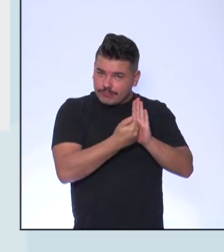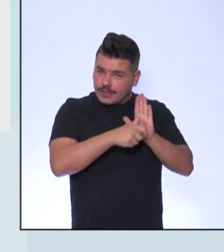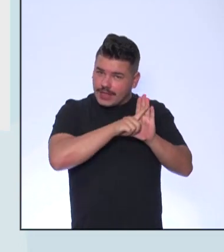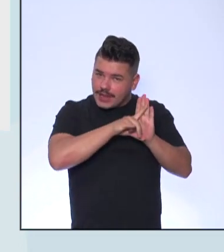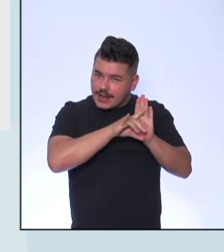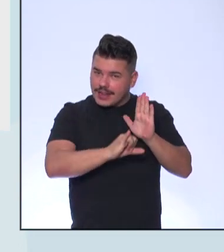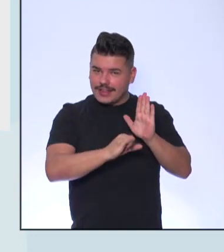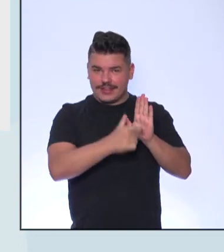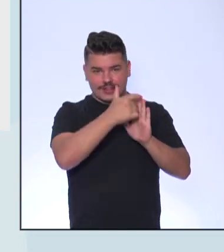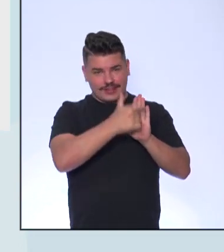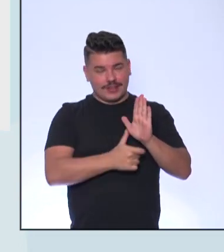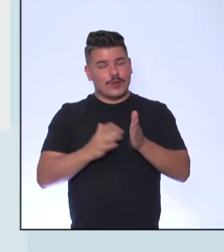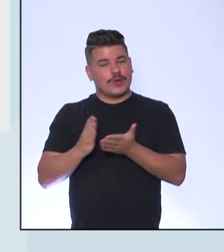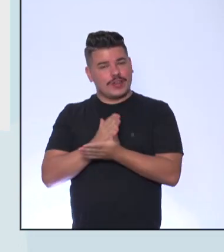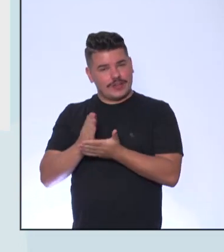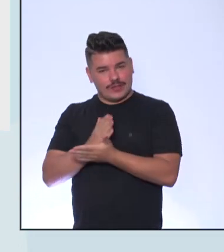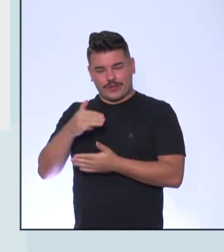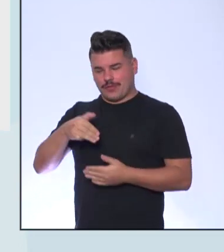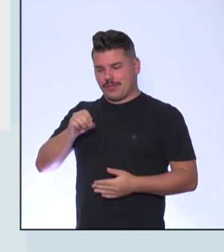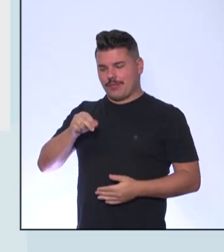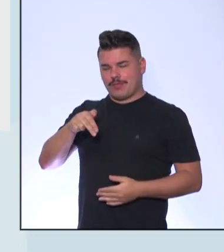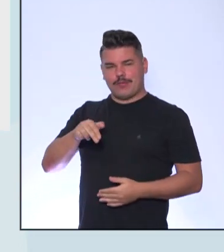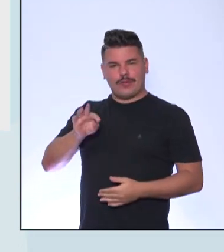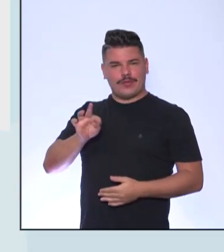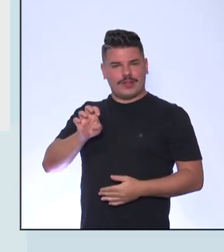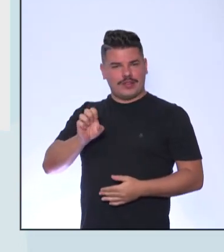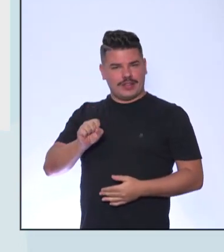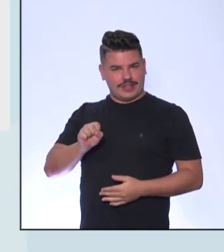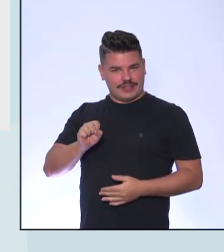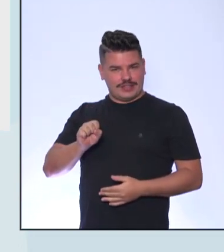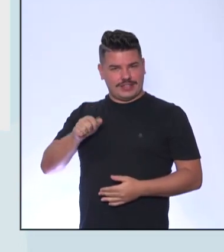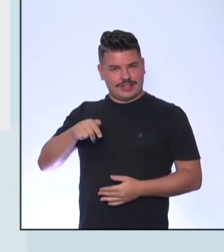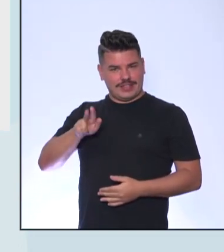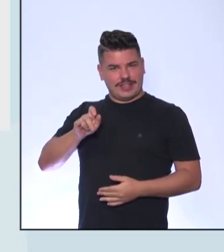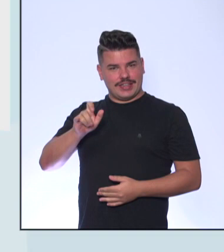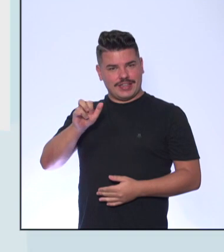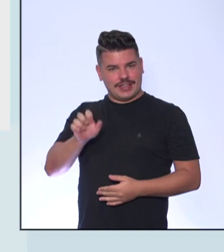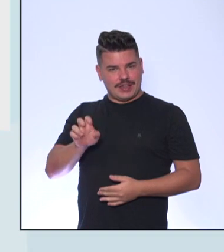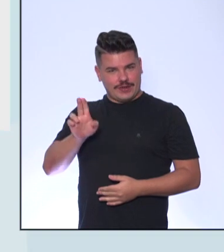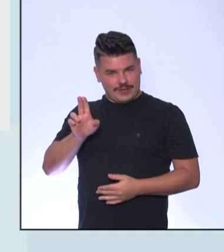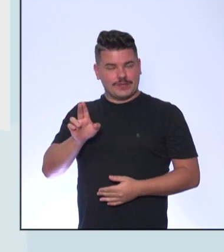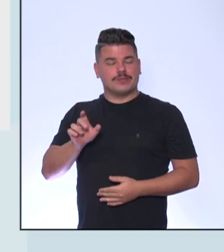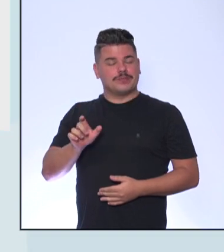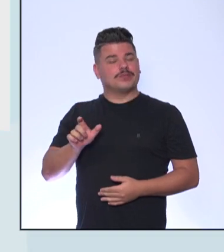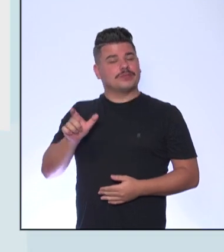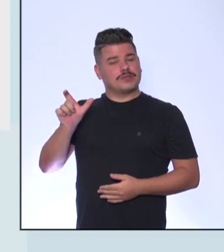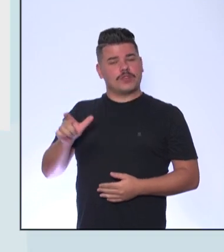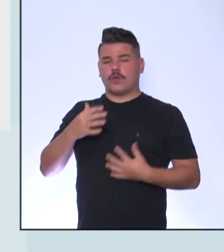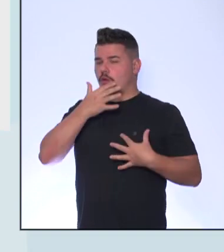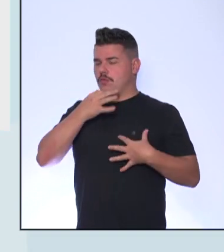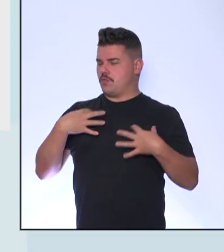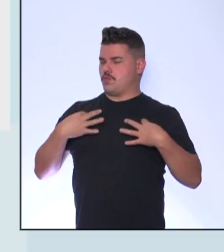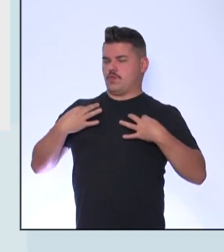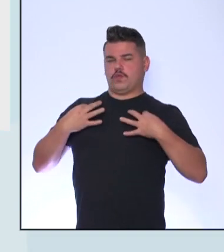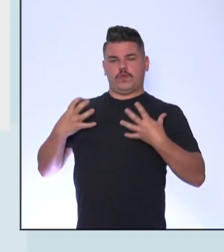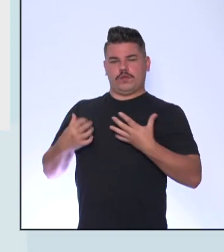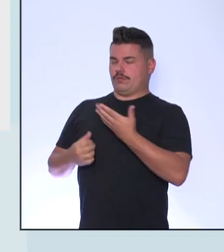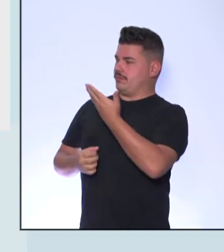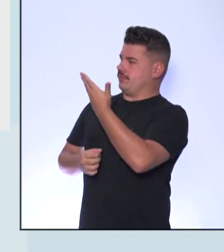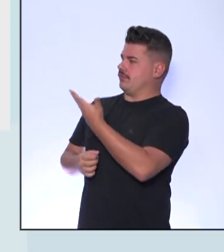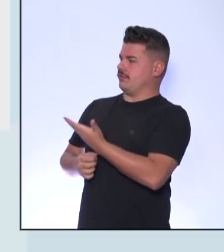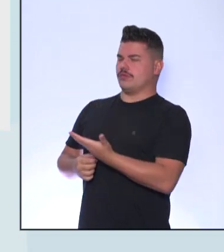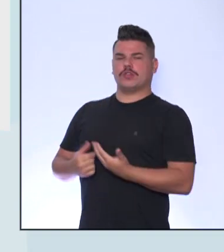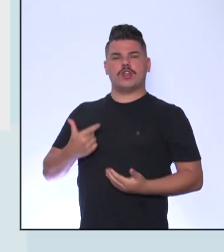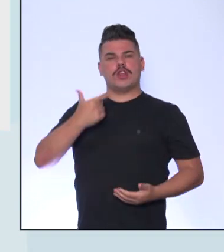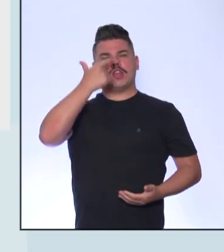Do Montesquieu E esse outro indivíduo aqui Com essas roupas pomposas Fala o seguinte O Estado sou eu